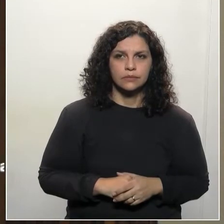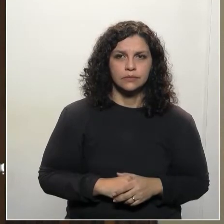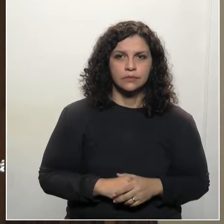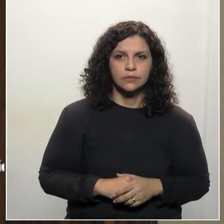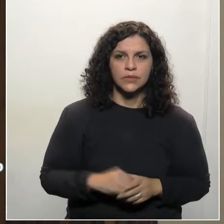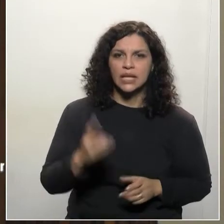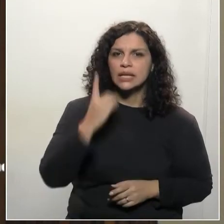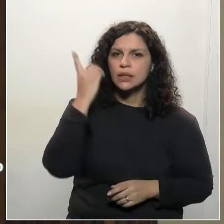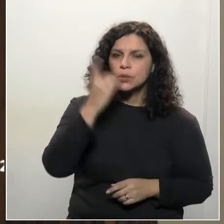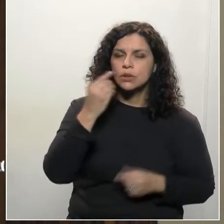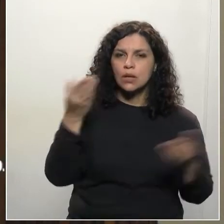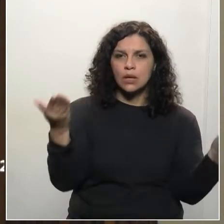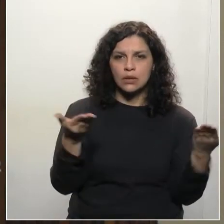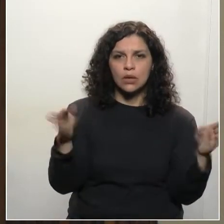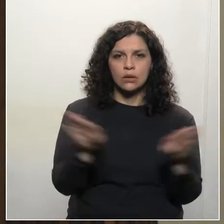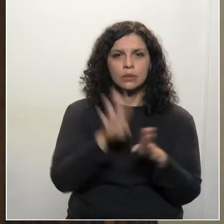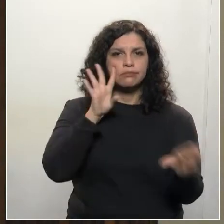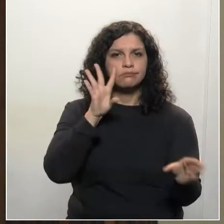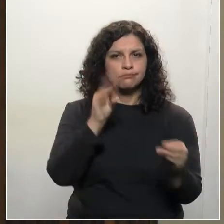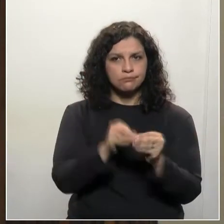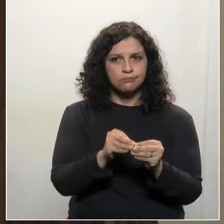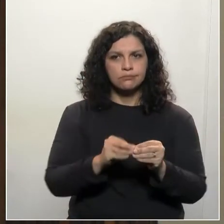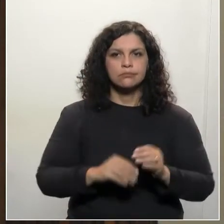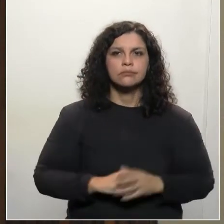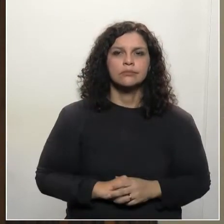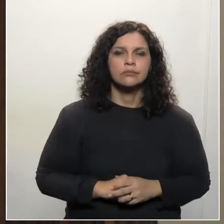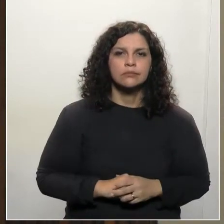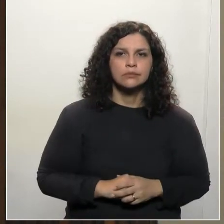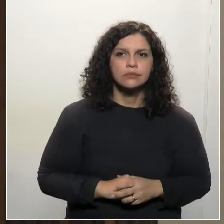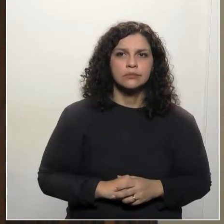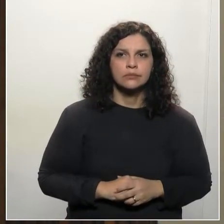Deputada, por gentileza, conclua o seu raciocínio.